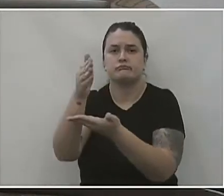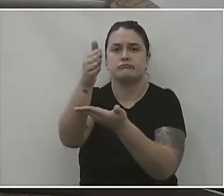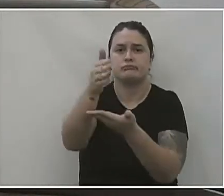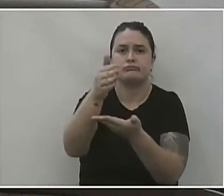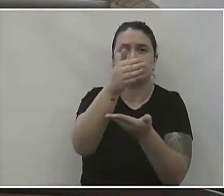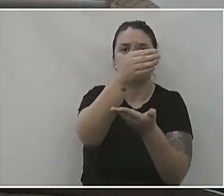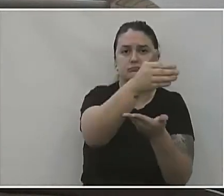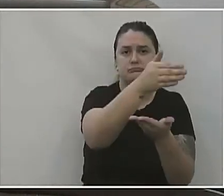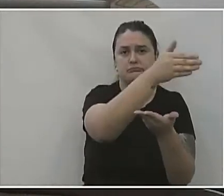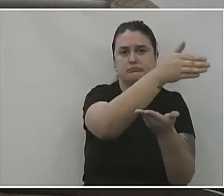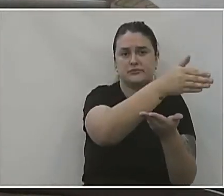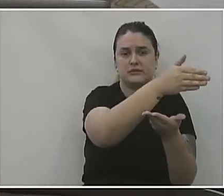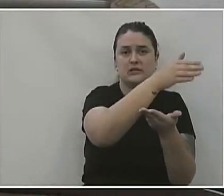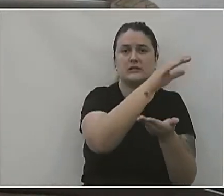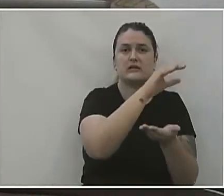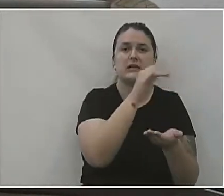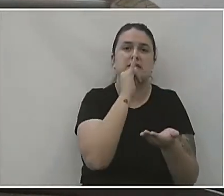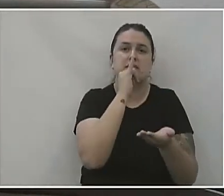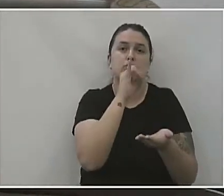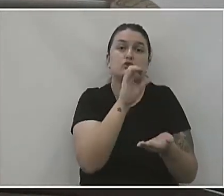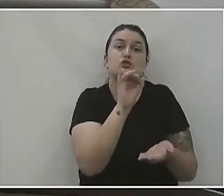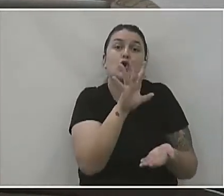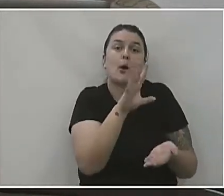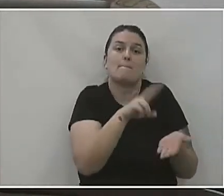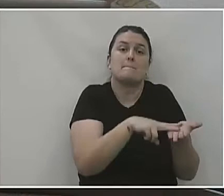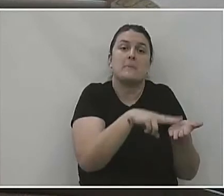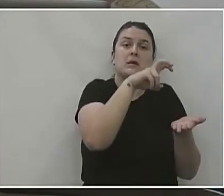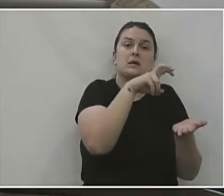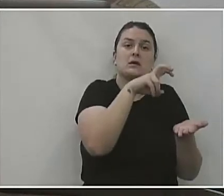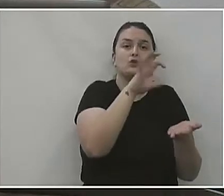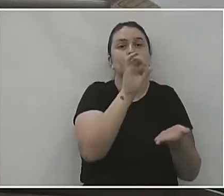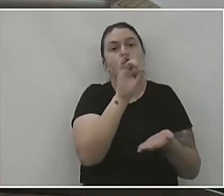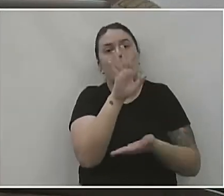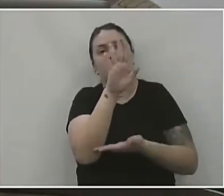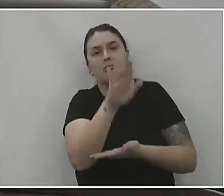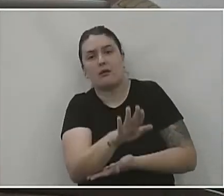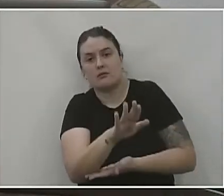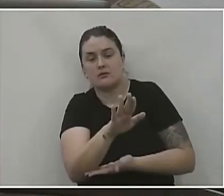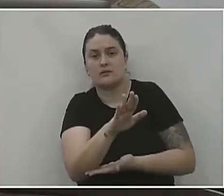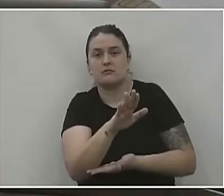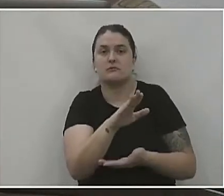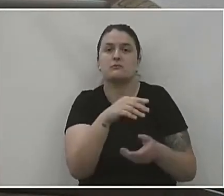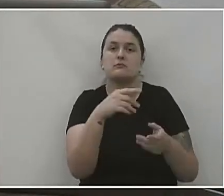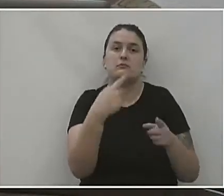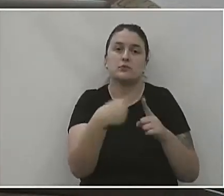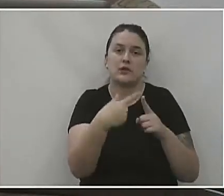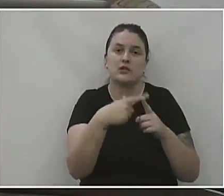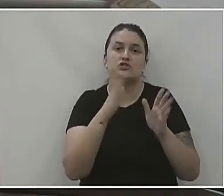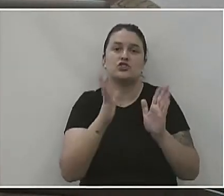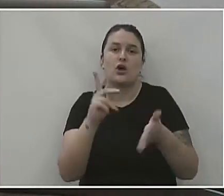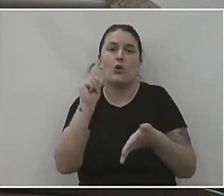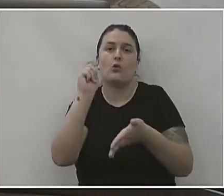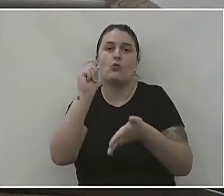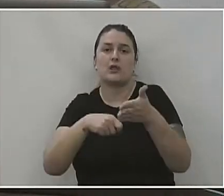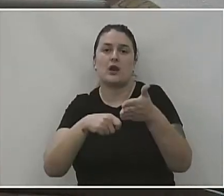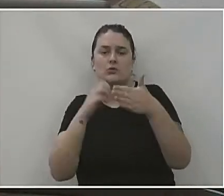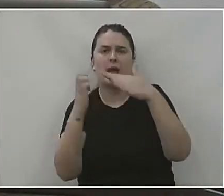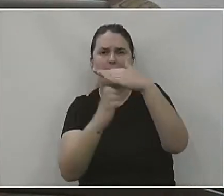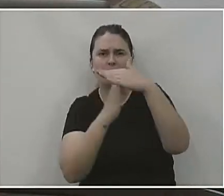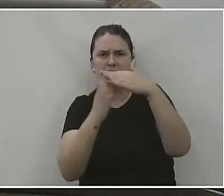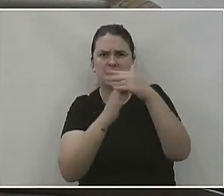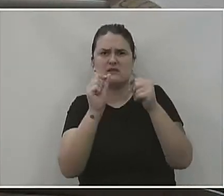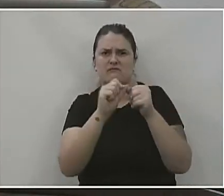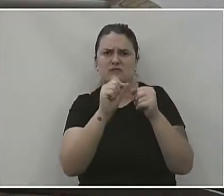mesmo que só em meio período. Mas estão chegando novos médicos de acordo com a empresa que foi